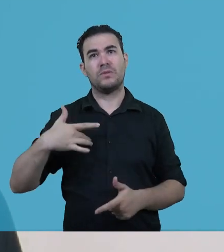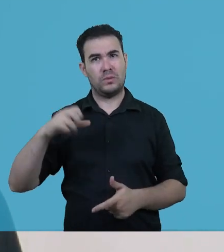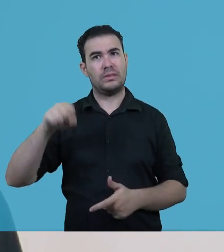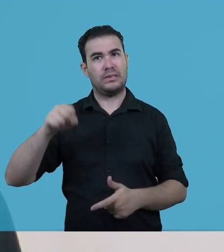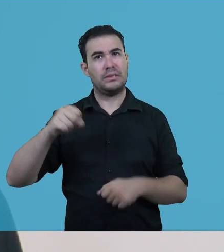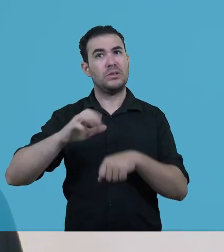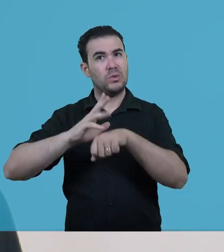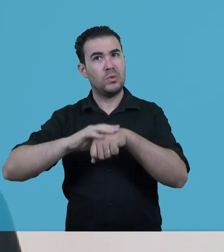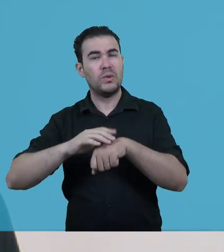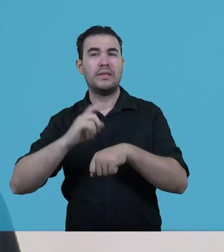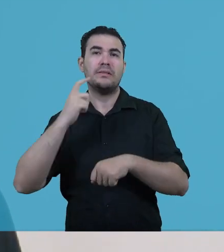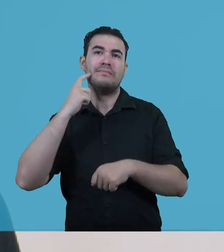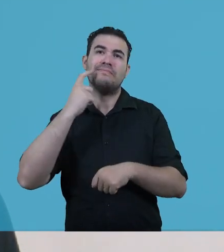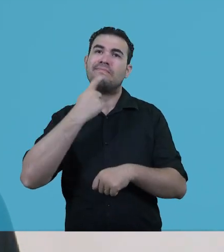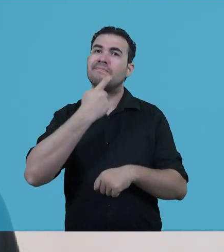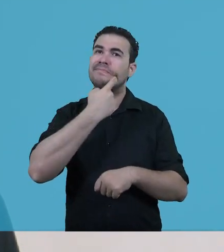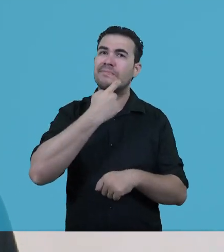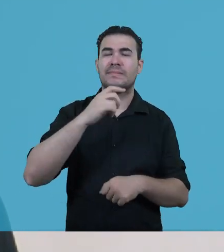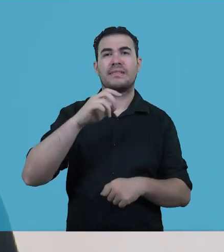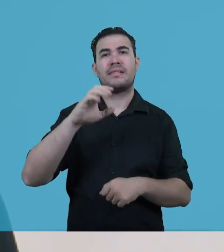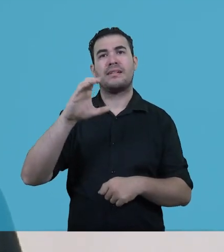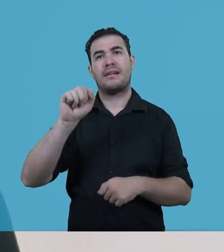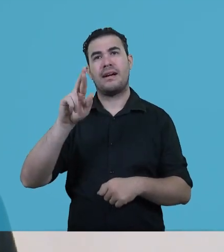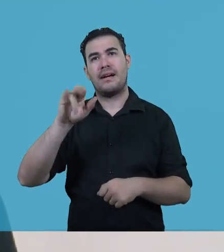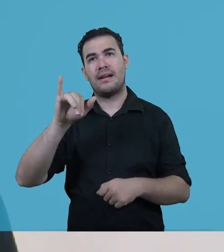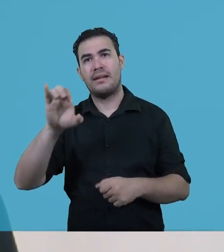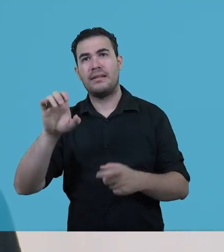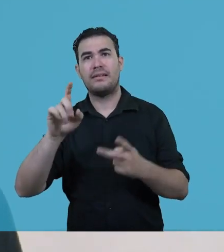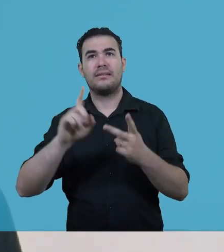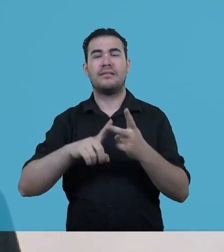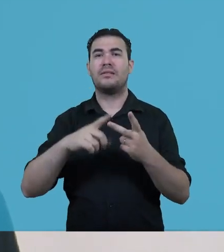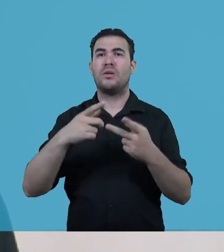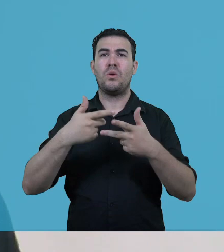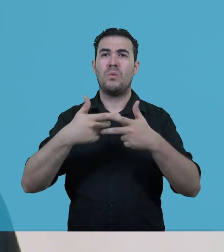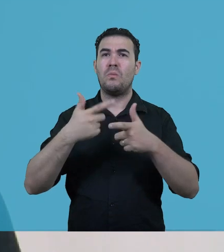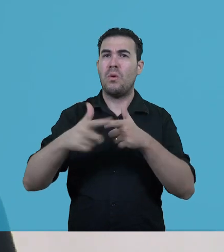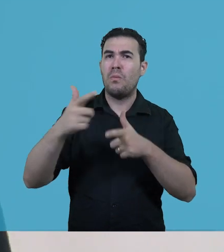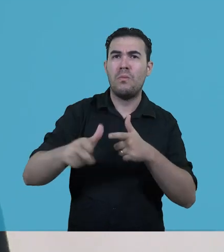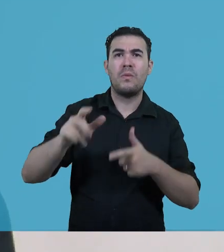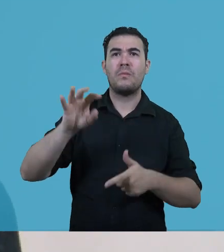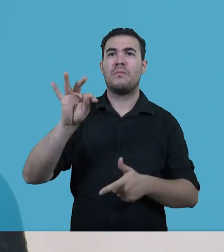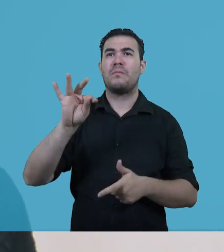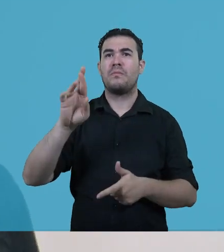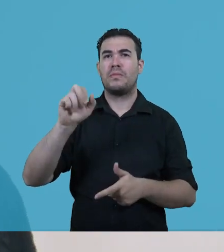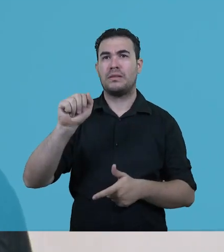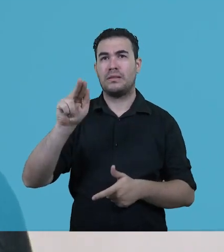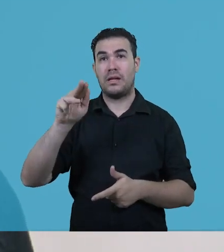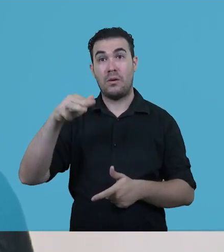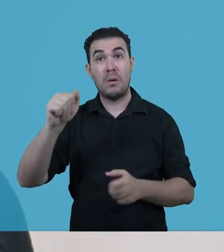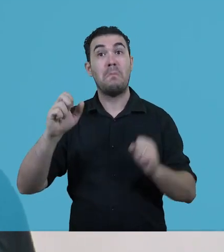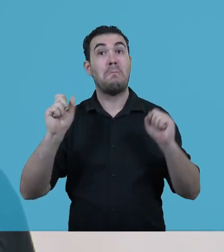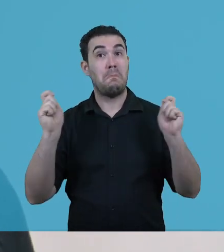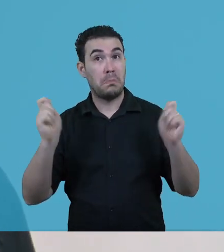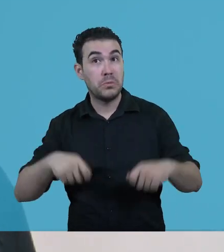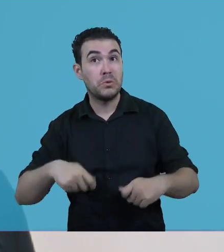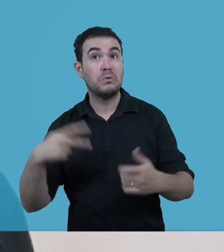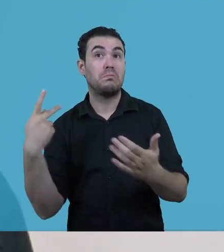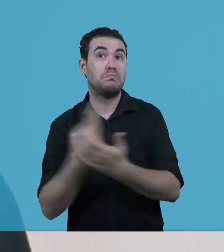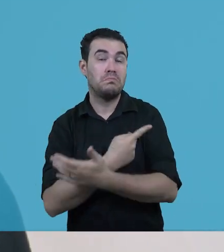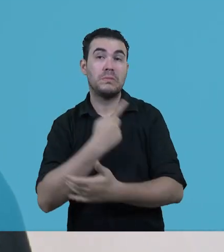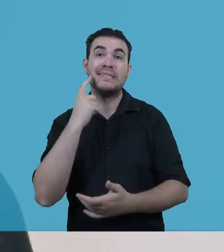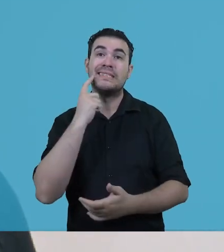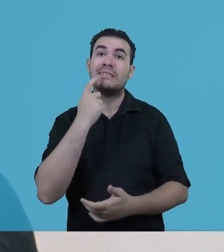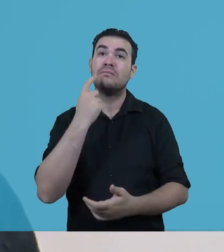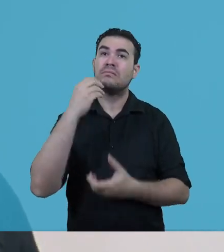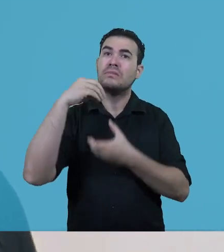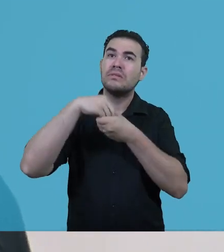enfatizadas Como por exemplo as cáries, as doenças periodontais, as doenças da gengiva, traumas de face, câncer de boca Que são doenças de um diagnóstico um pouco